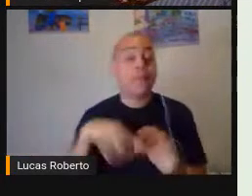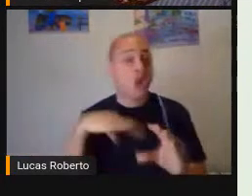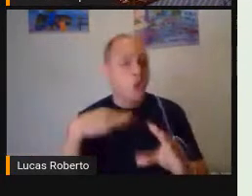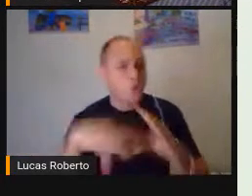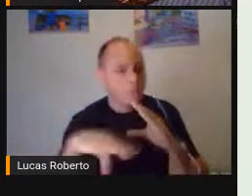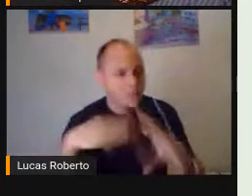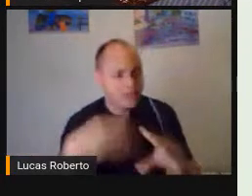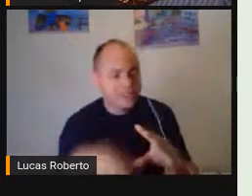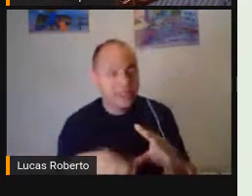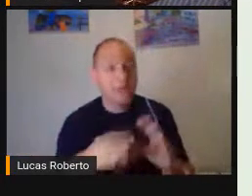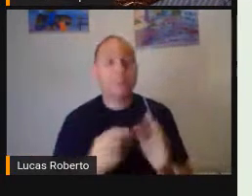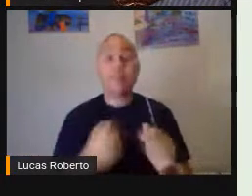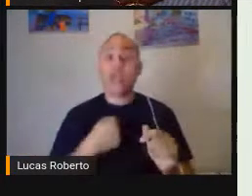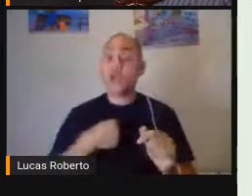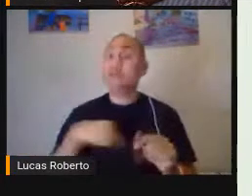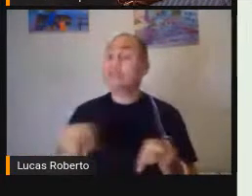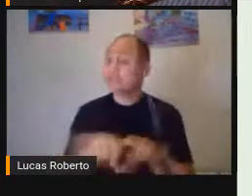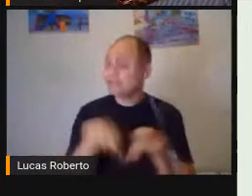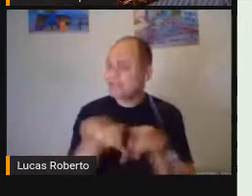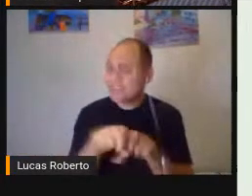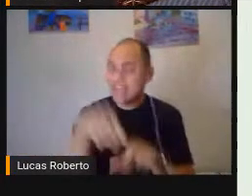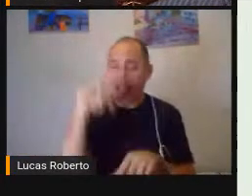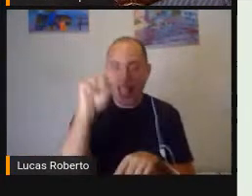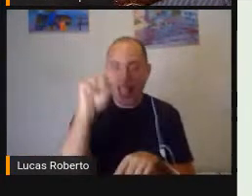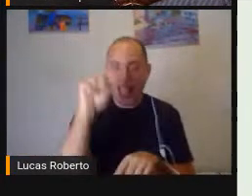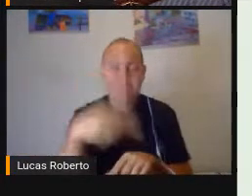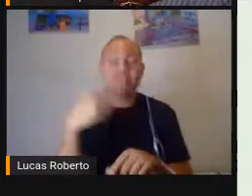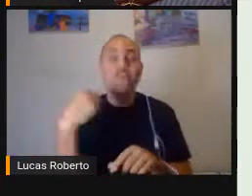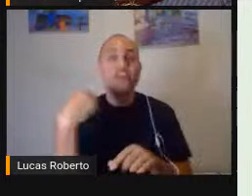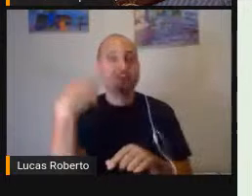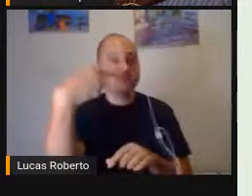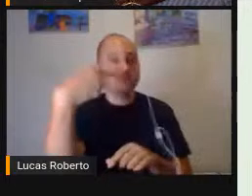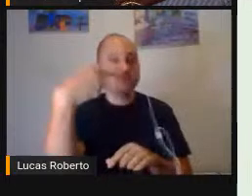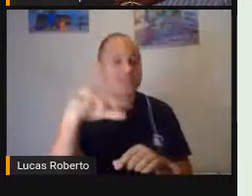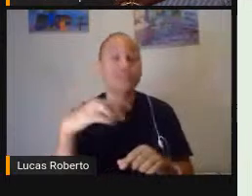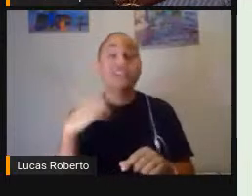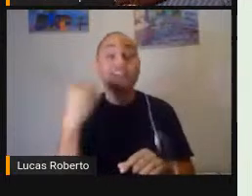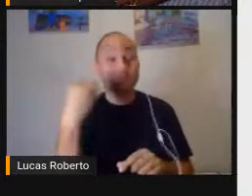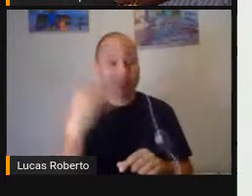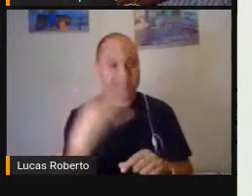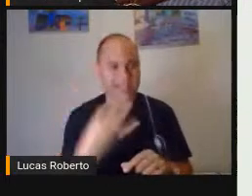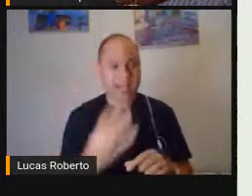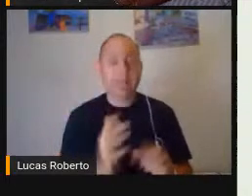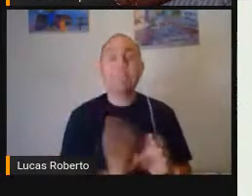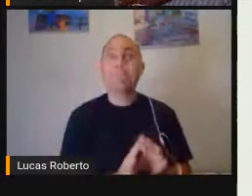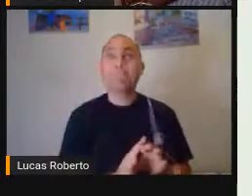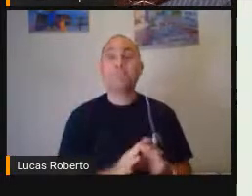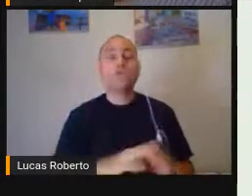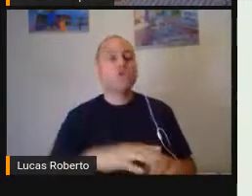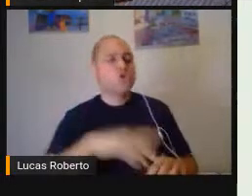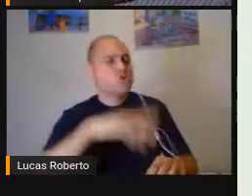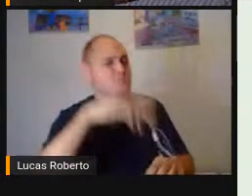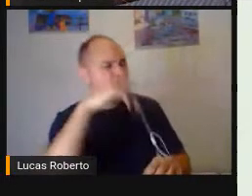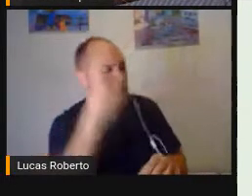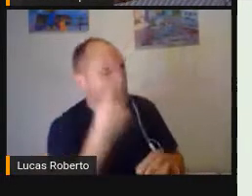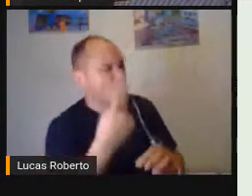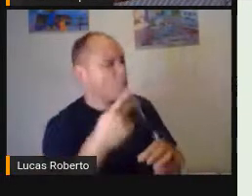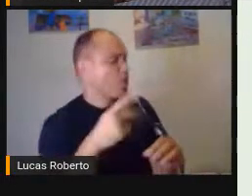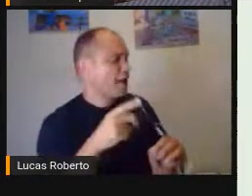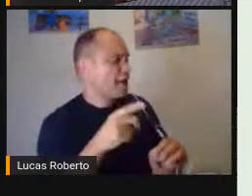Falar dessa Comunicação Na pessoa Na criança No estudante Com deficiência